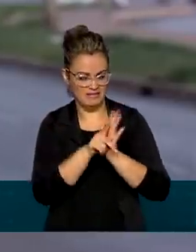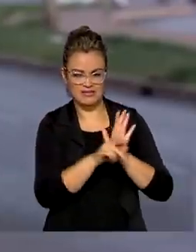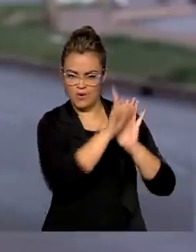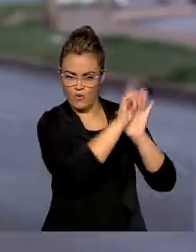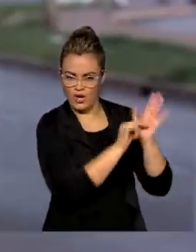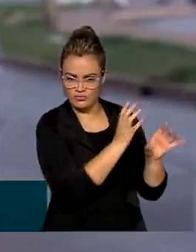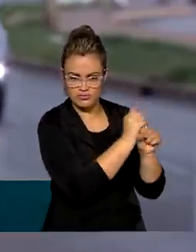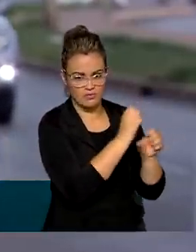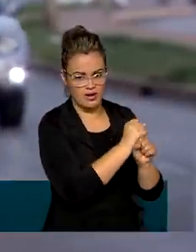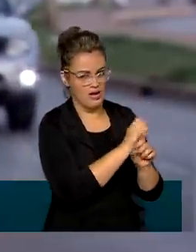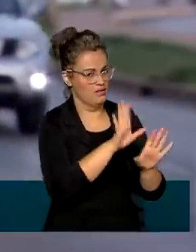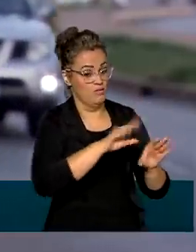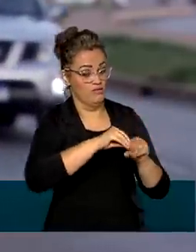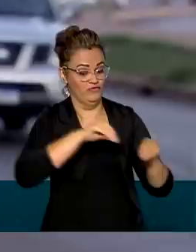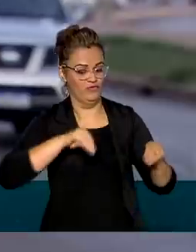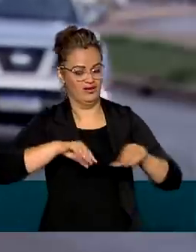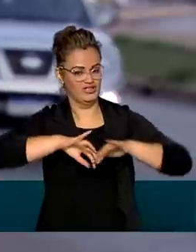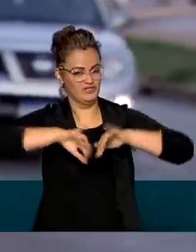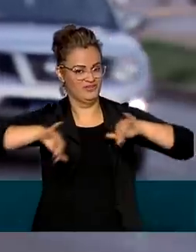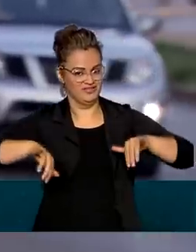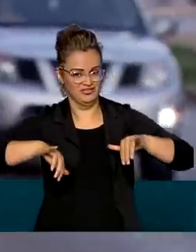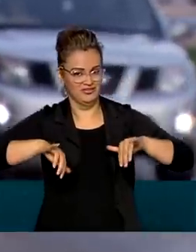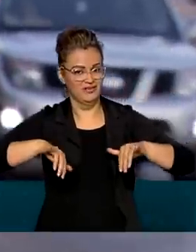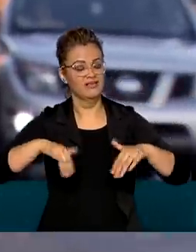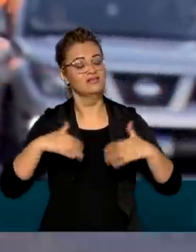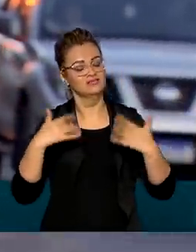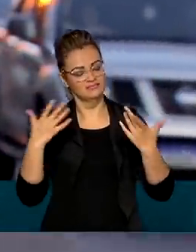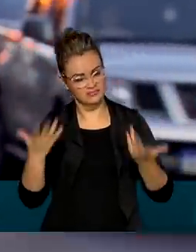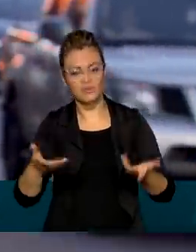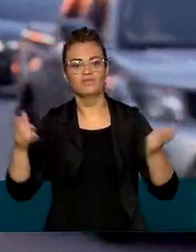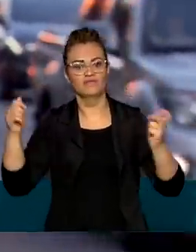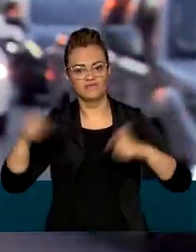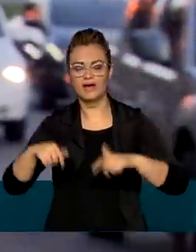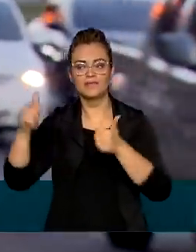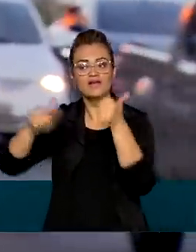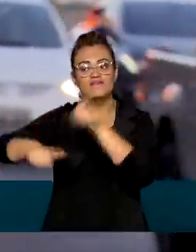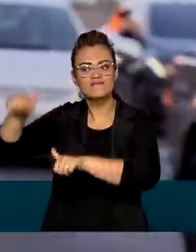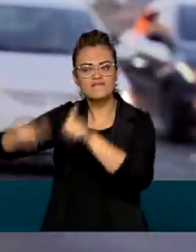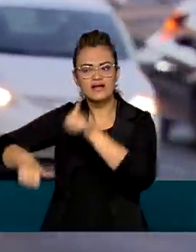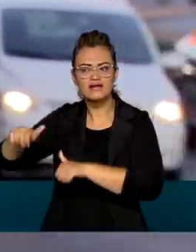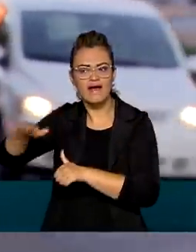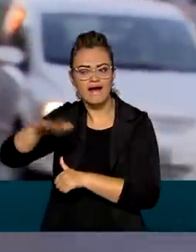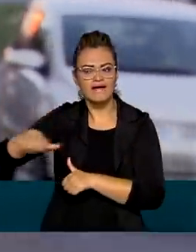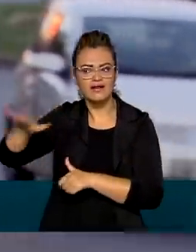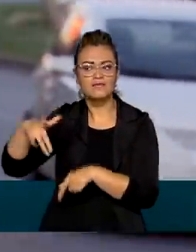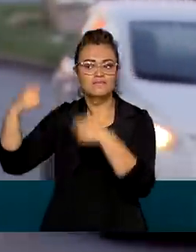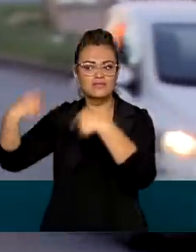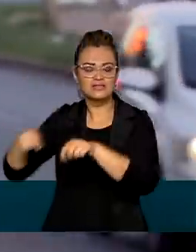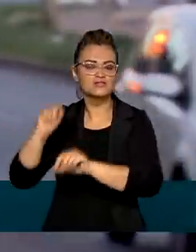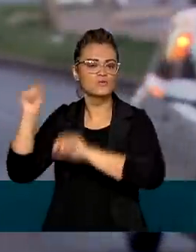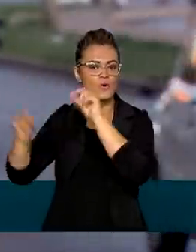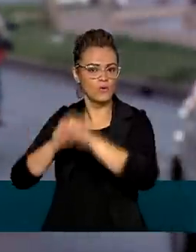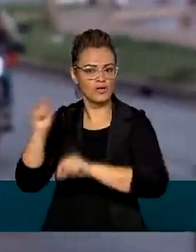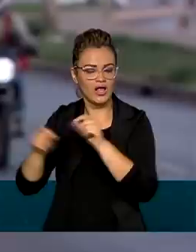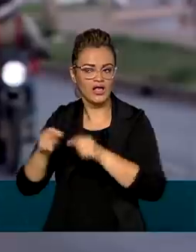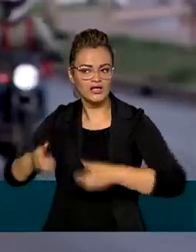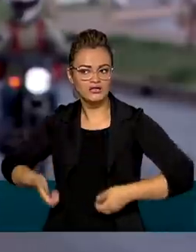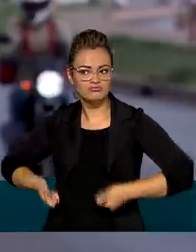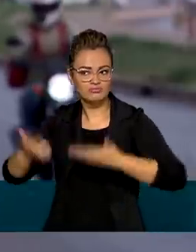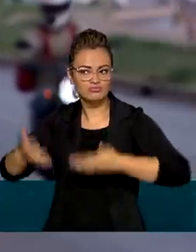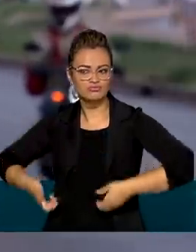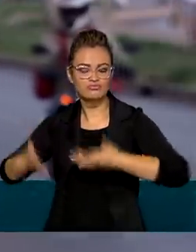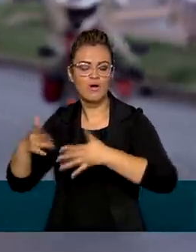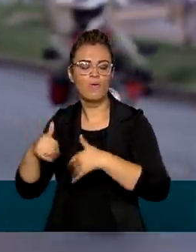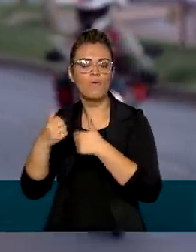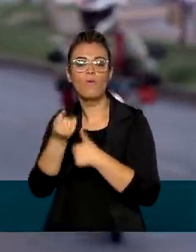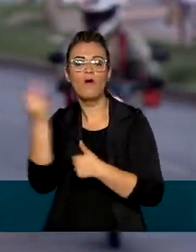cálculos do limite de gastos do governo, isso vai permitir uma avaliação sobre a necessidade de mais recursos para